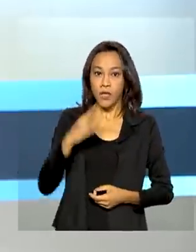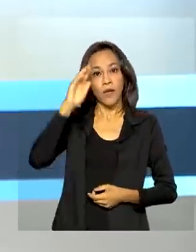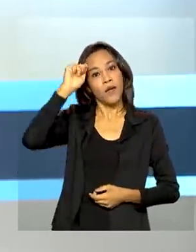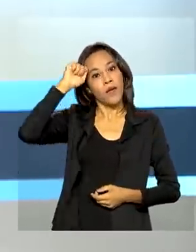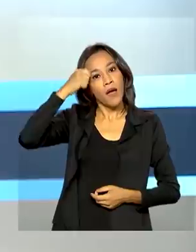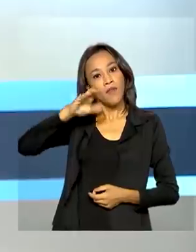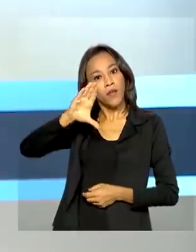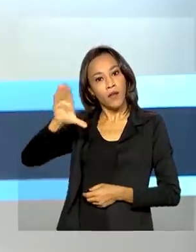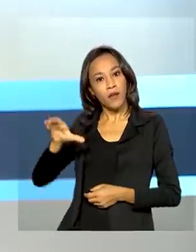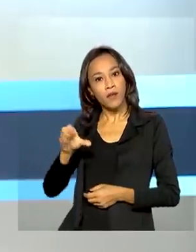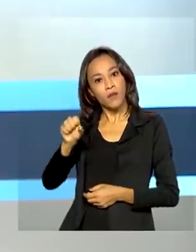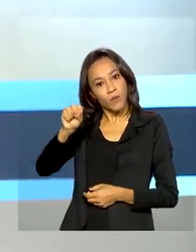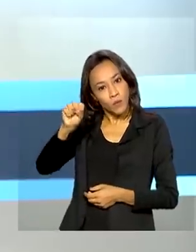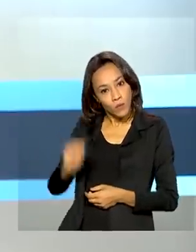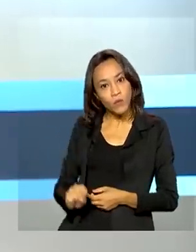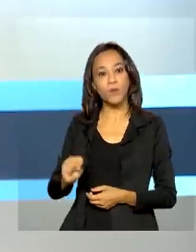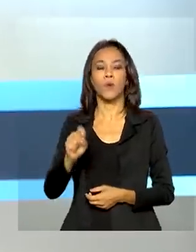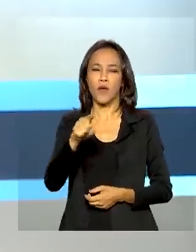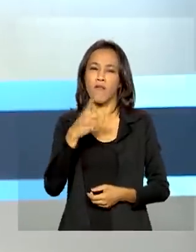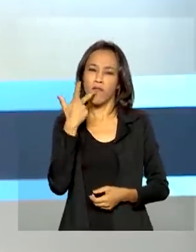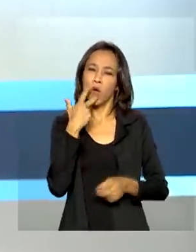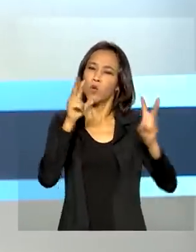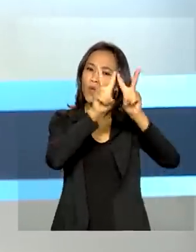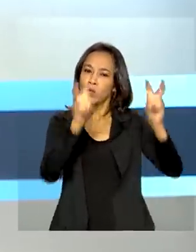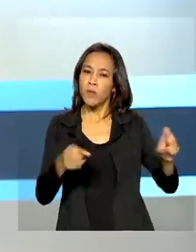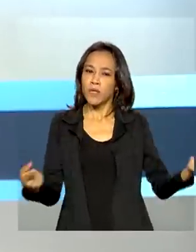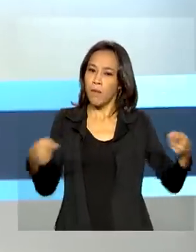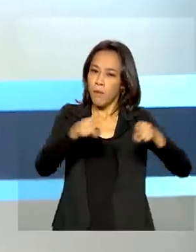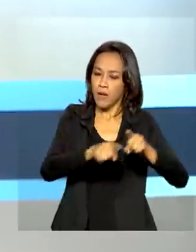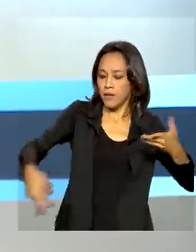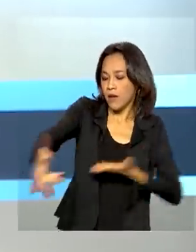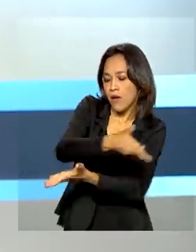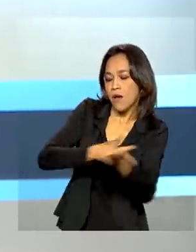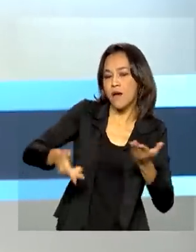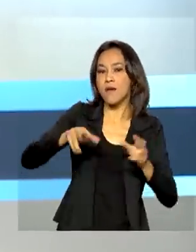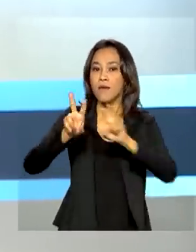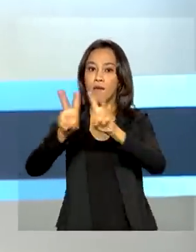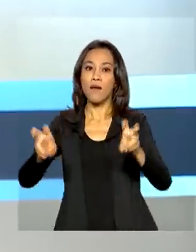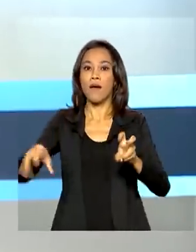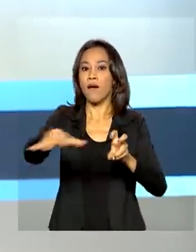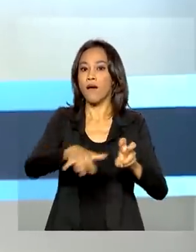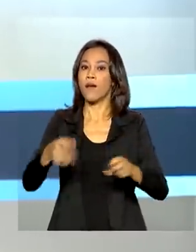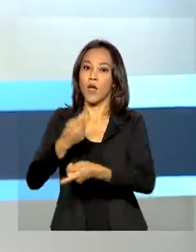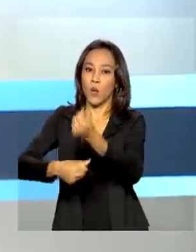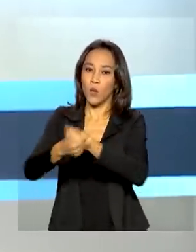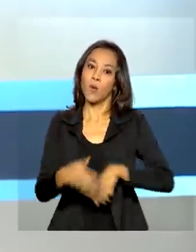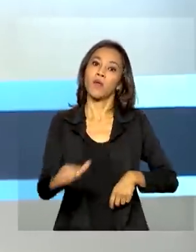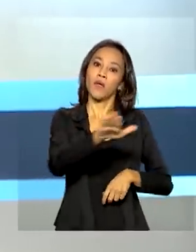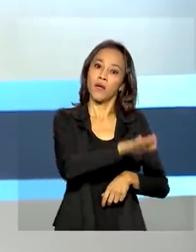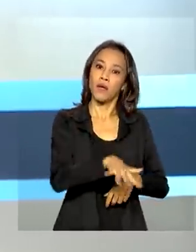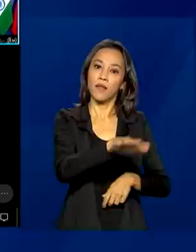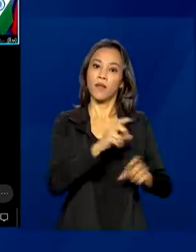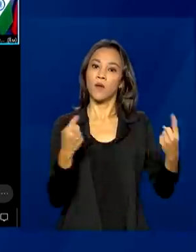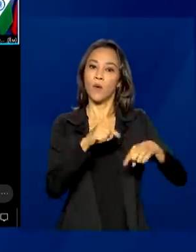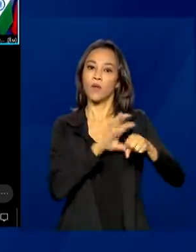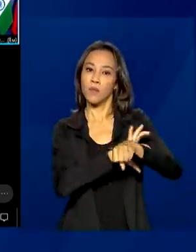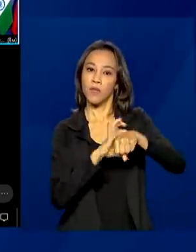reunião, o presidente destacou as parcerias bilaterais entre os países na área econômica e no combate à pandemia.